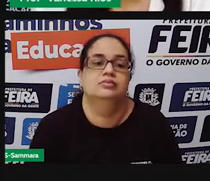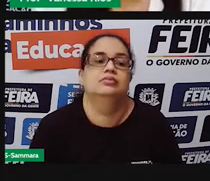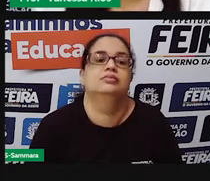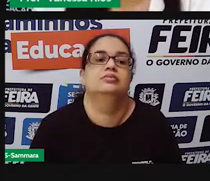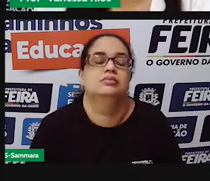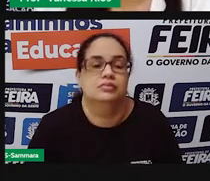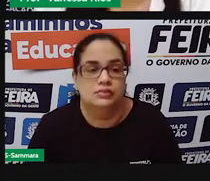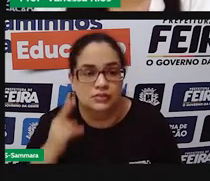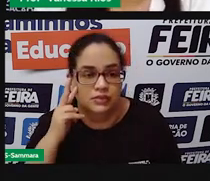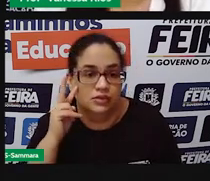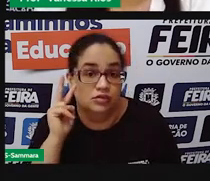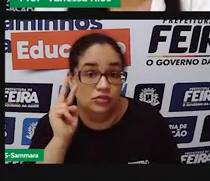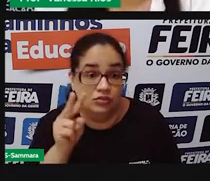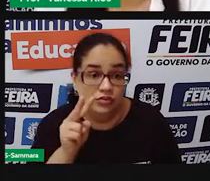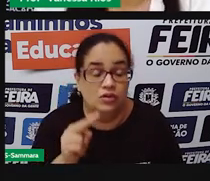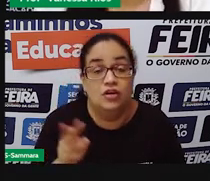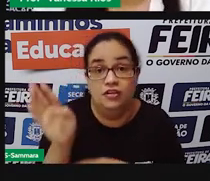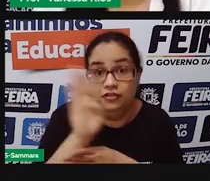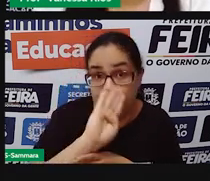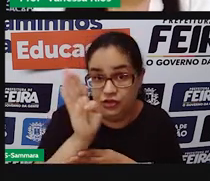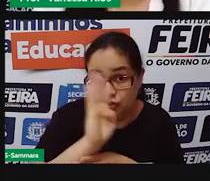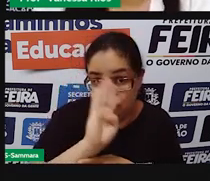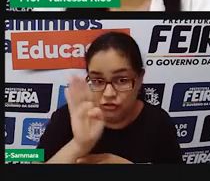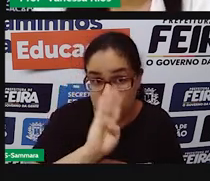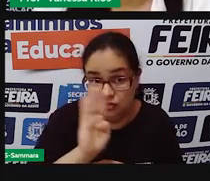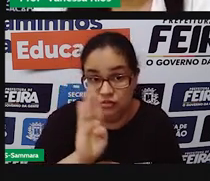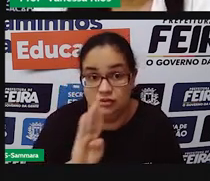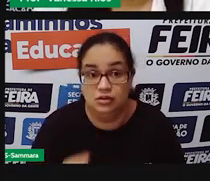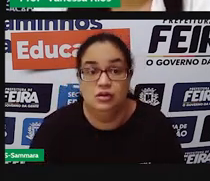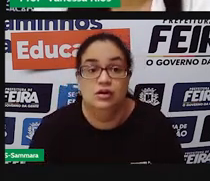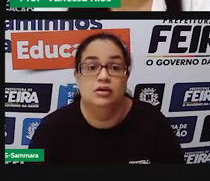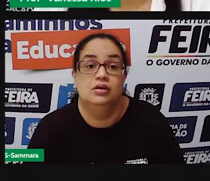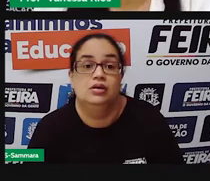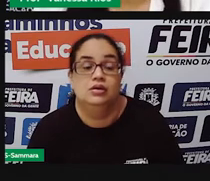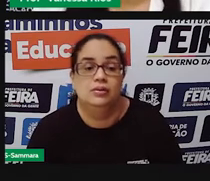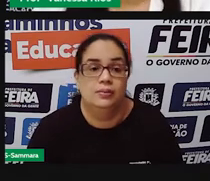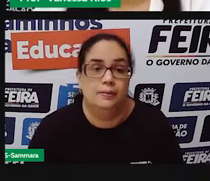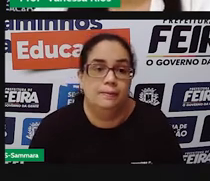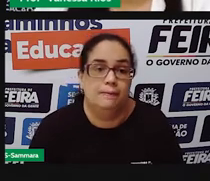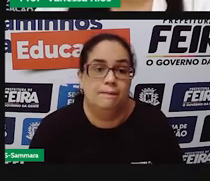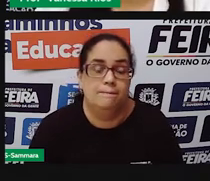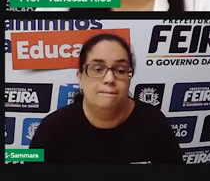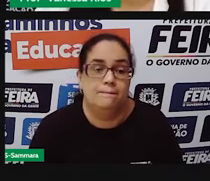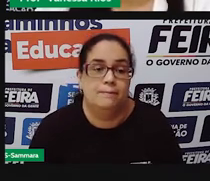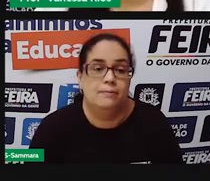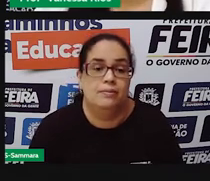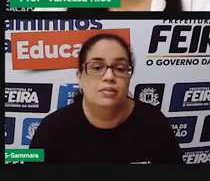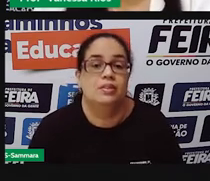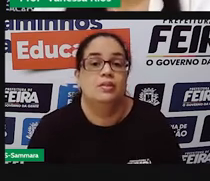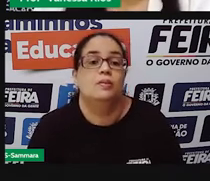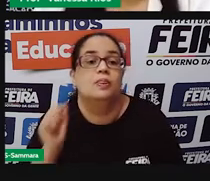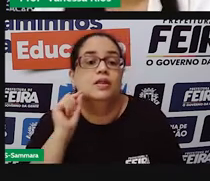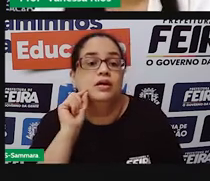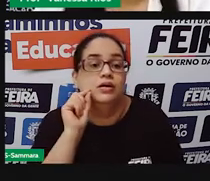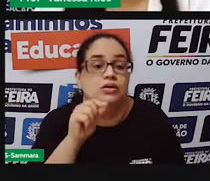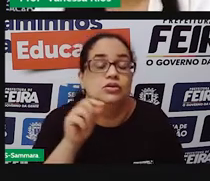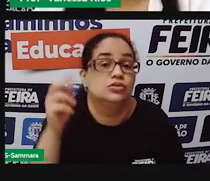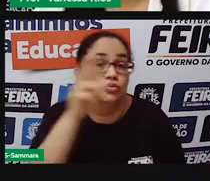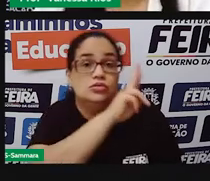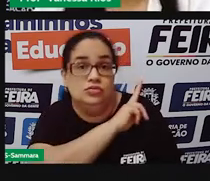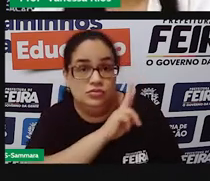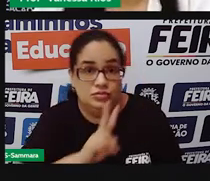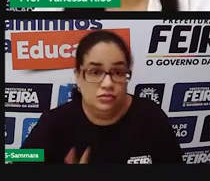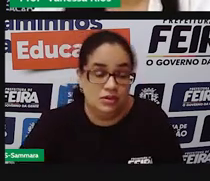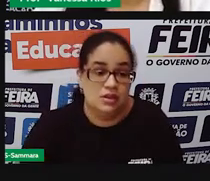Aí a gente vai assistir agora um vídeo, né, abordando um pouquinho sobre a função dos vereadores